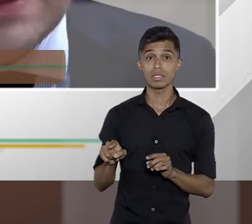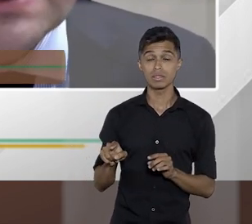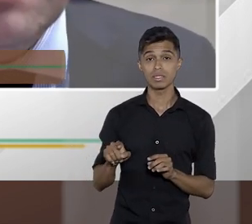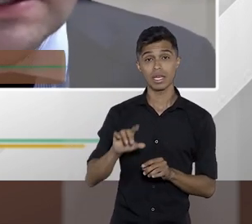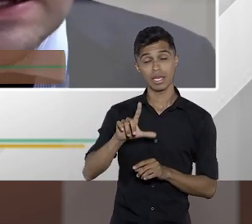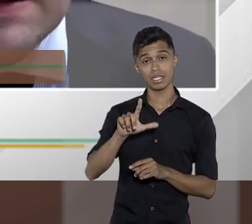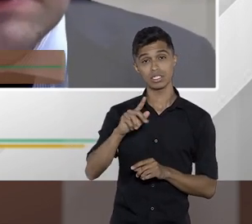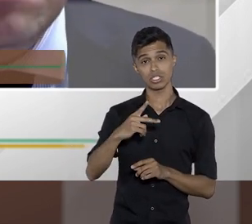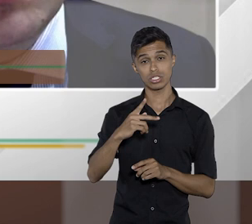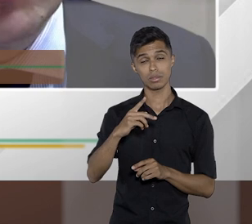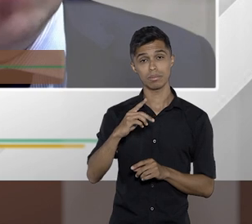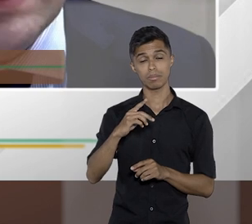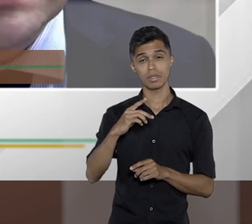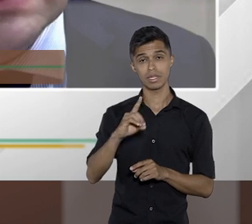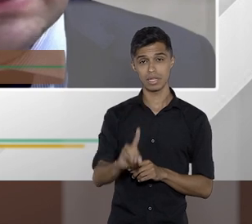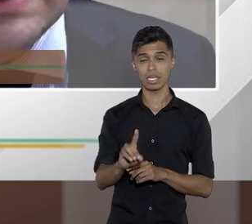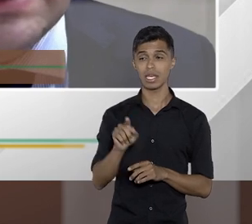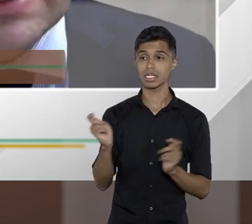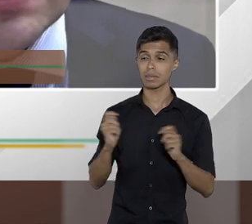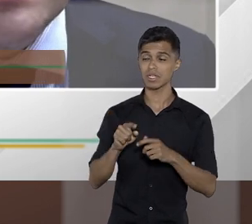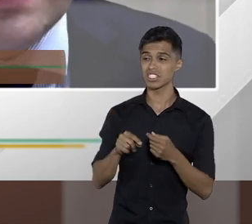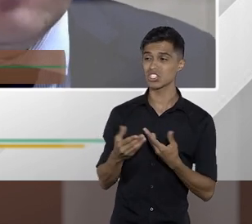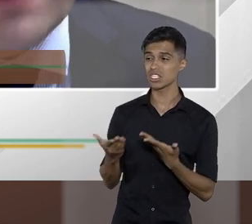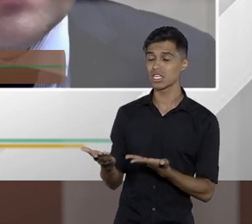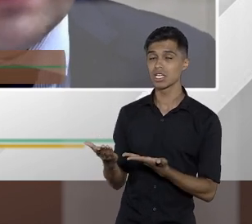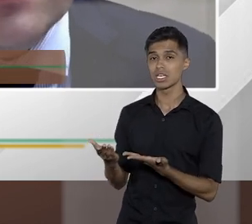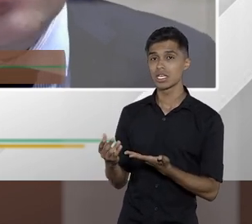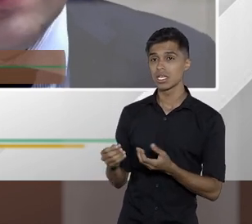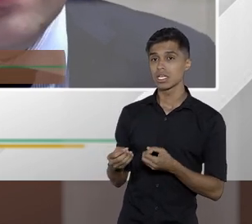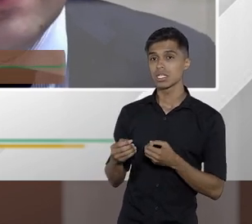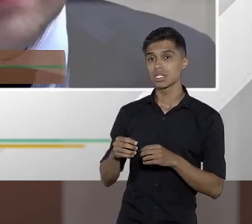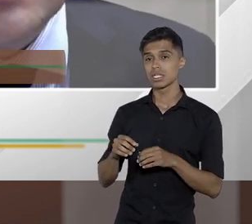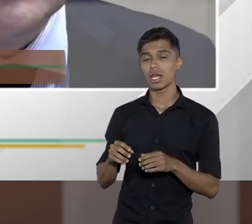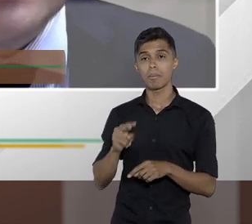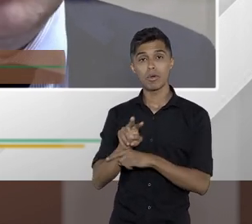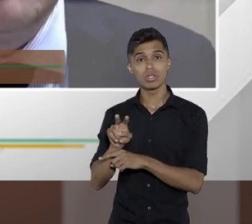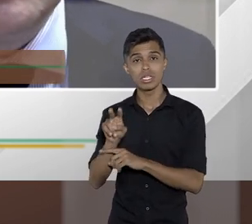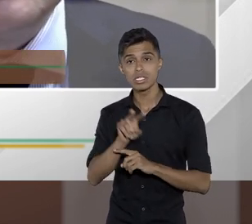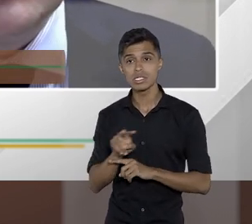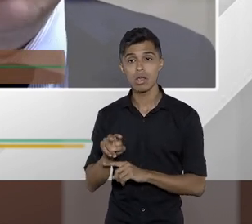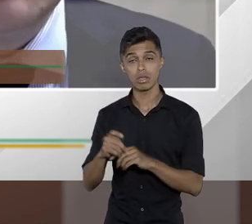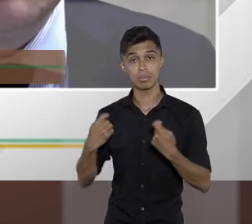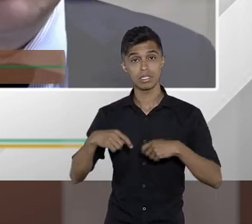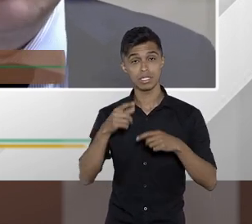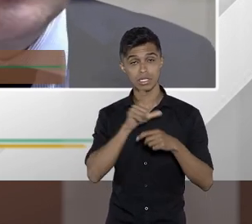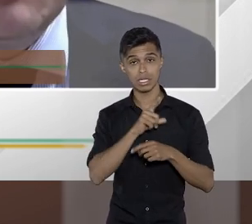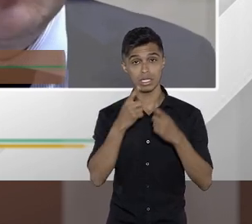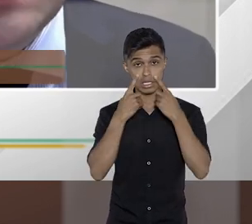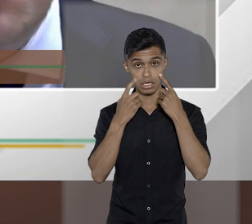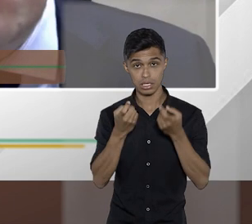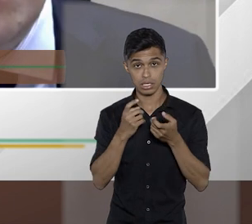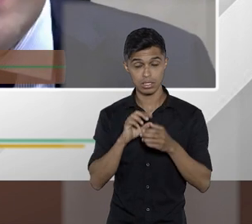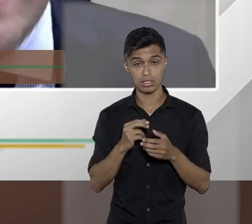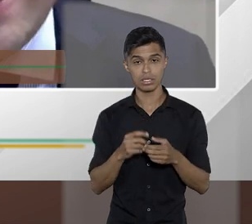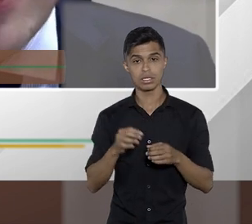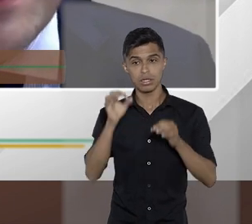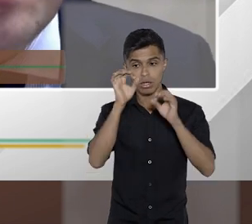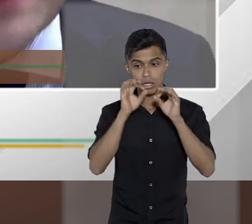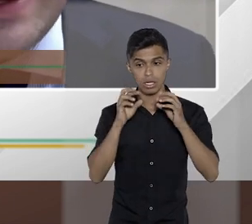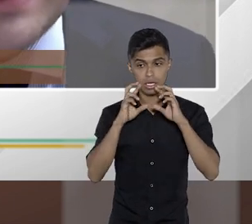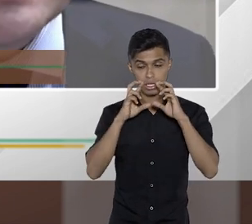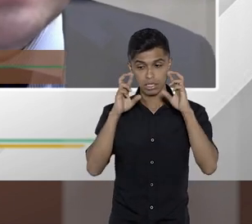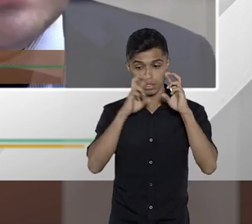LGPD vem estabelecer punições e que a gente tem que ficar atento, né? A gente sabe que muitas vezes os pequenos municípios ficam um pouco